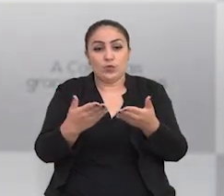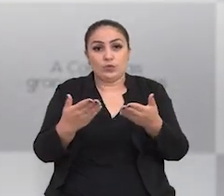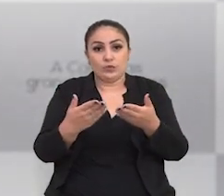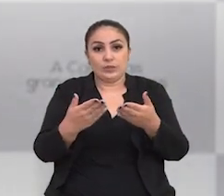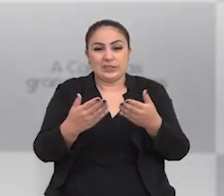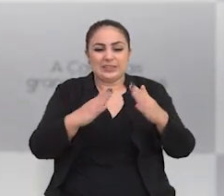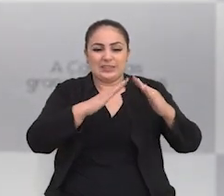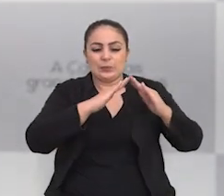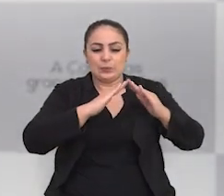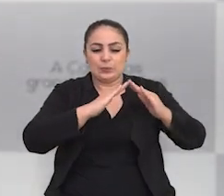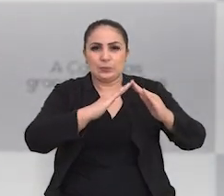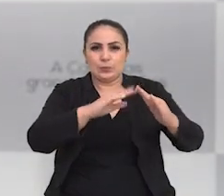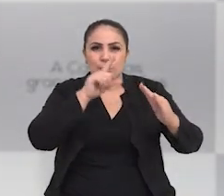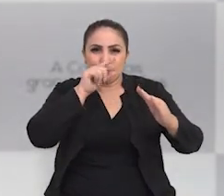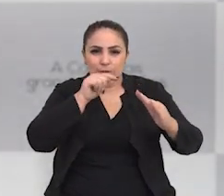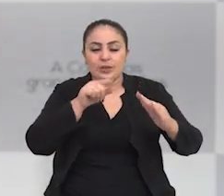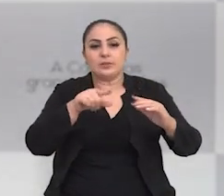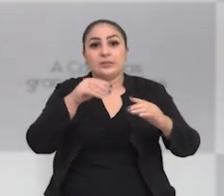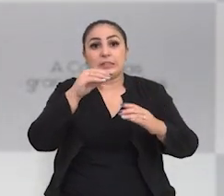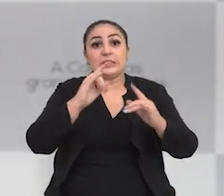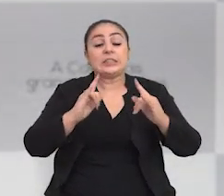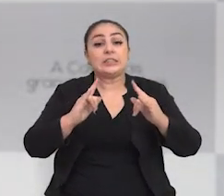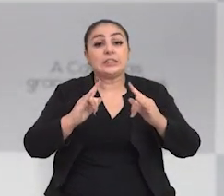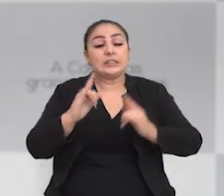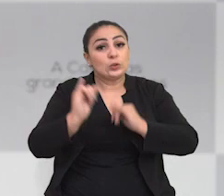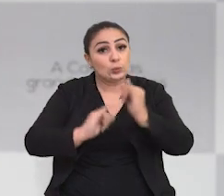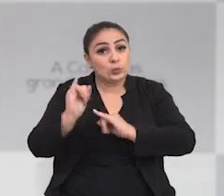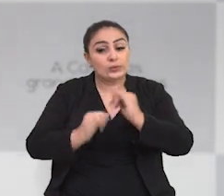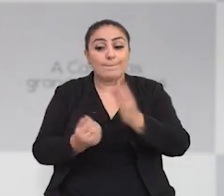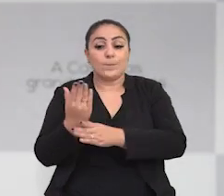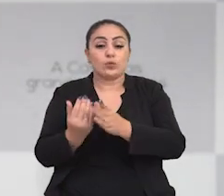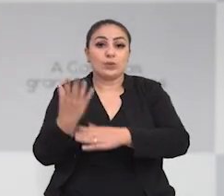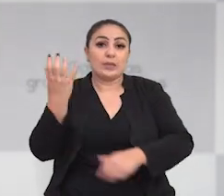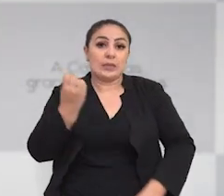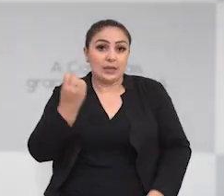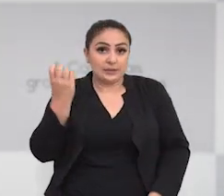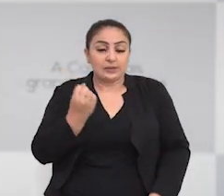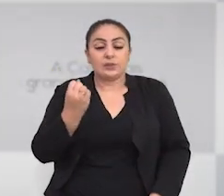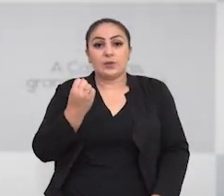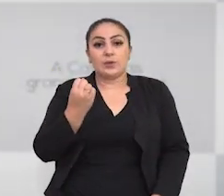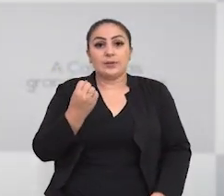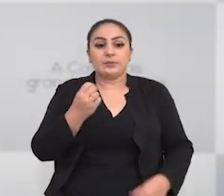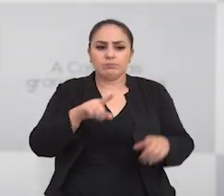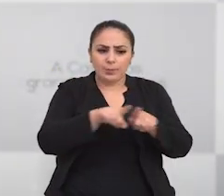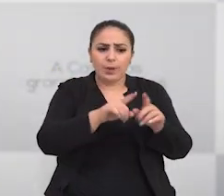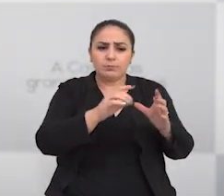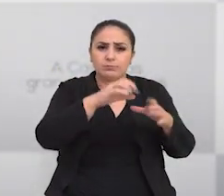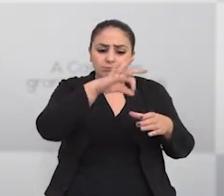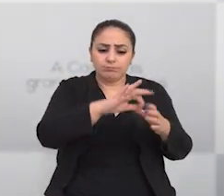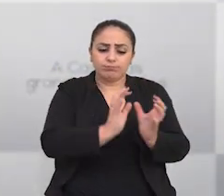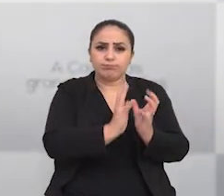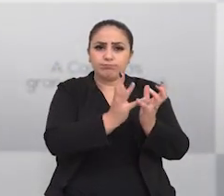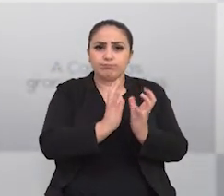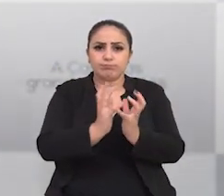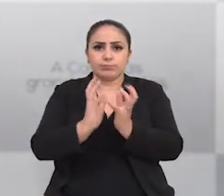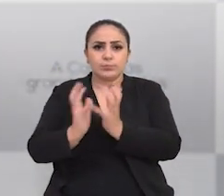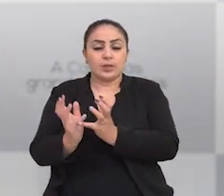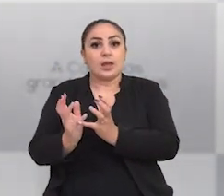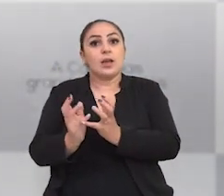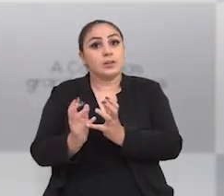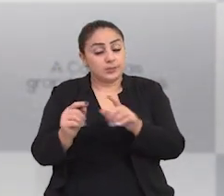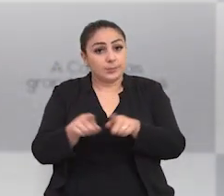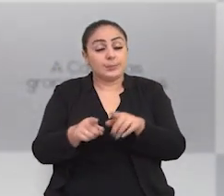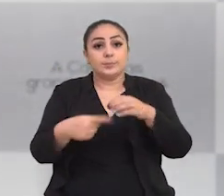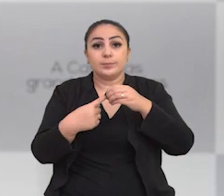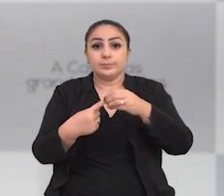hoje, de aviários, por da indústria, produção de leite, e a horticultura, que também se